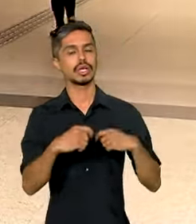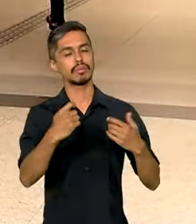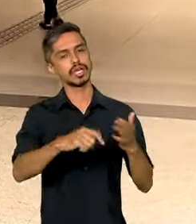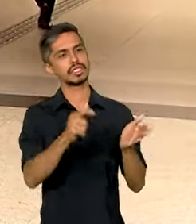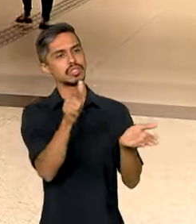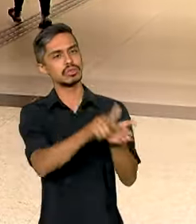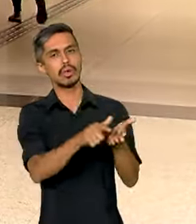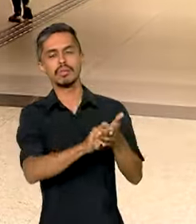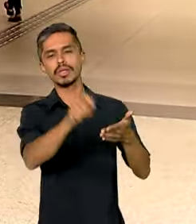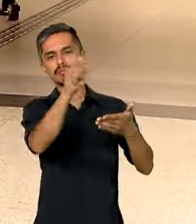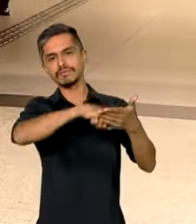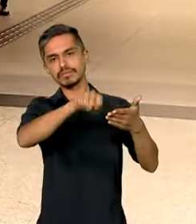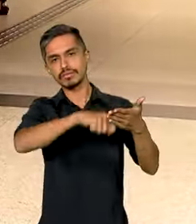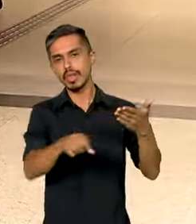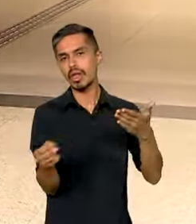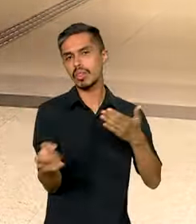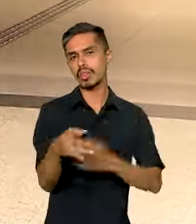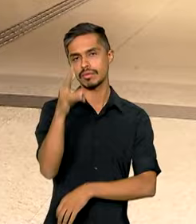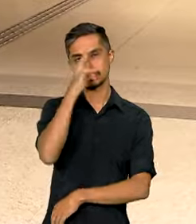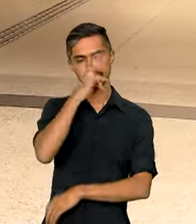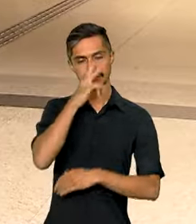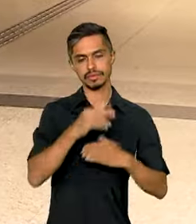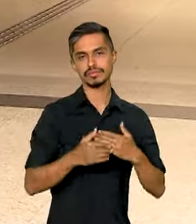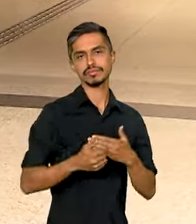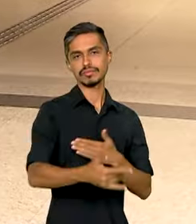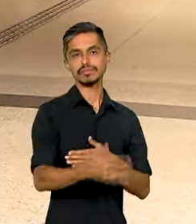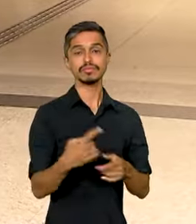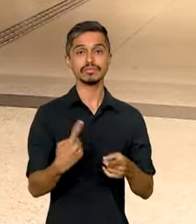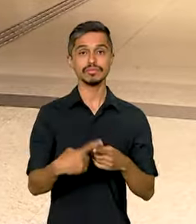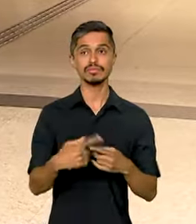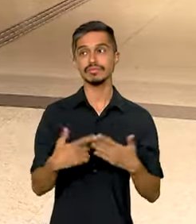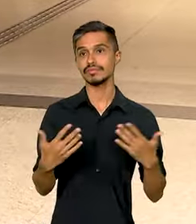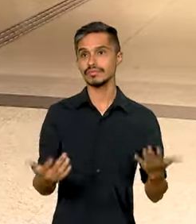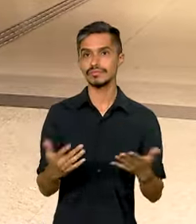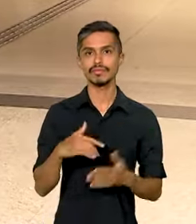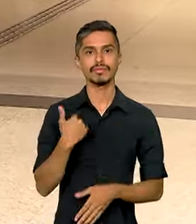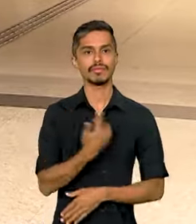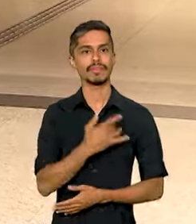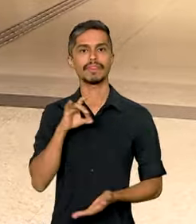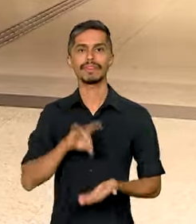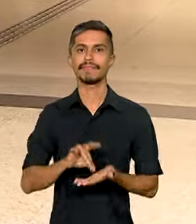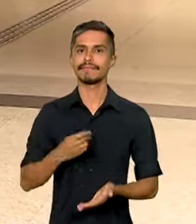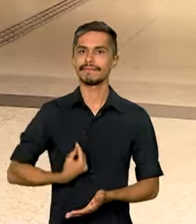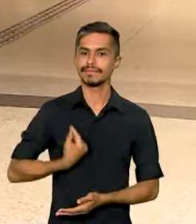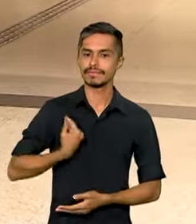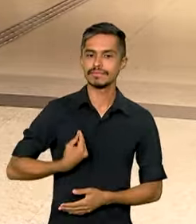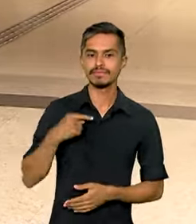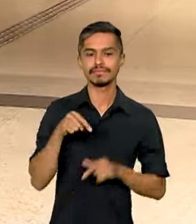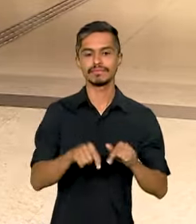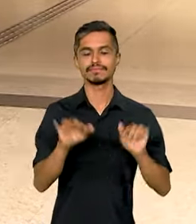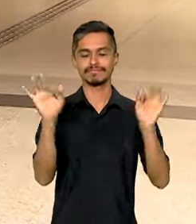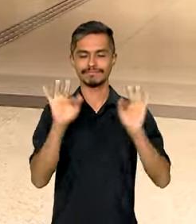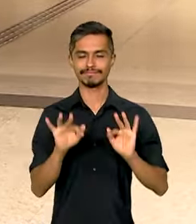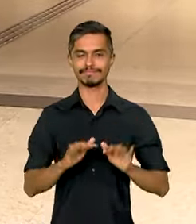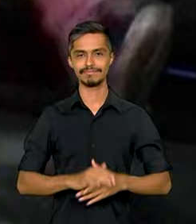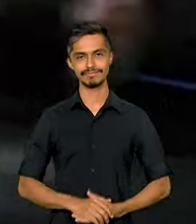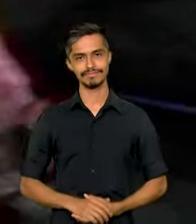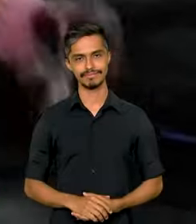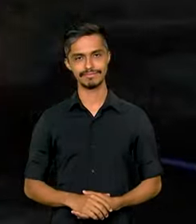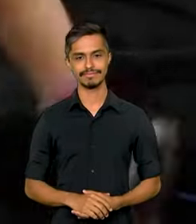desenhar uma nova história. Porque, afinal de contas, estamos nessa vida para ser feliz.